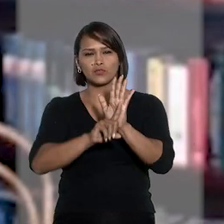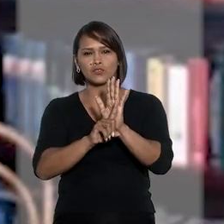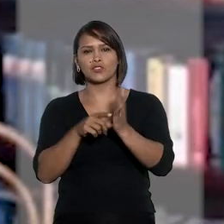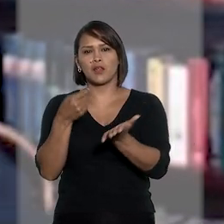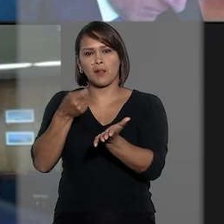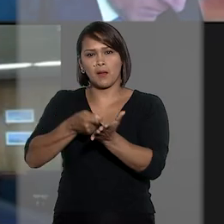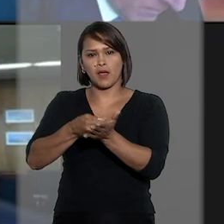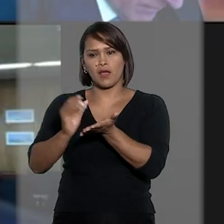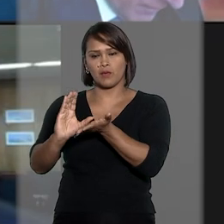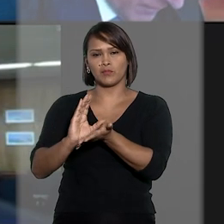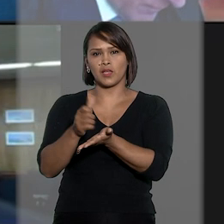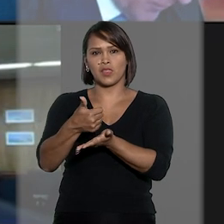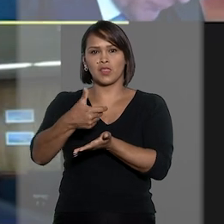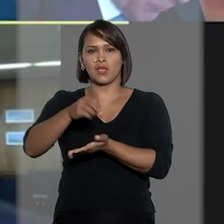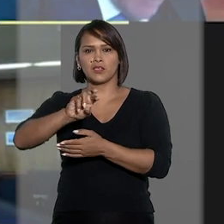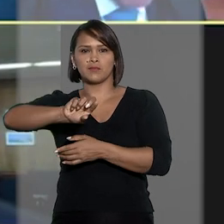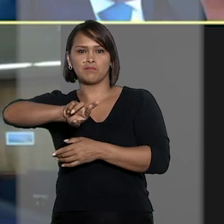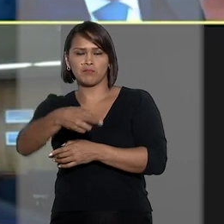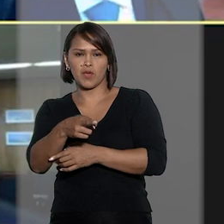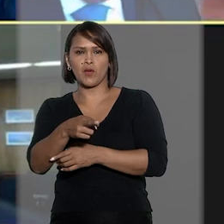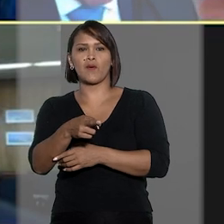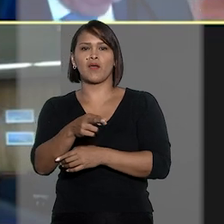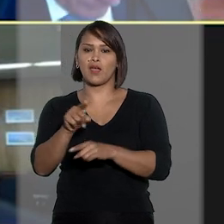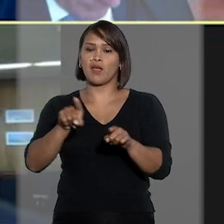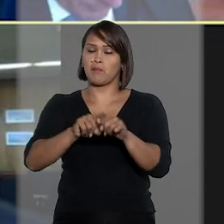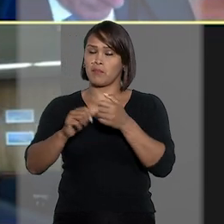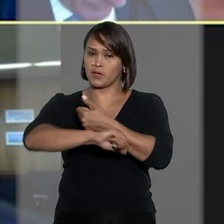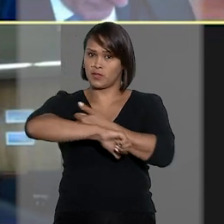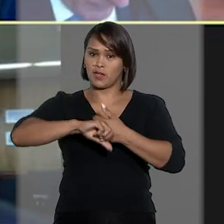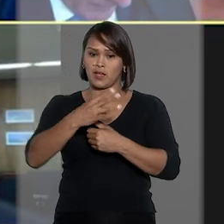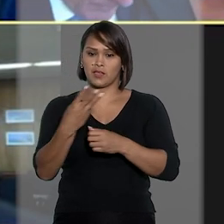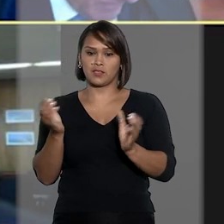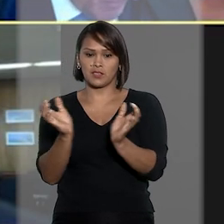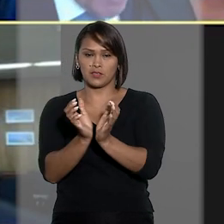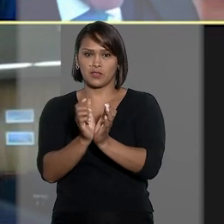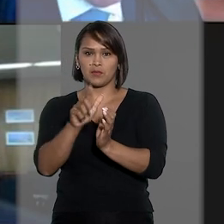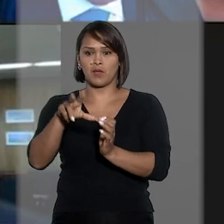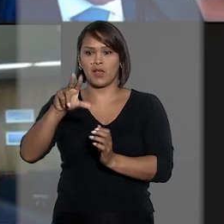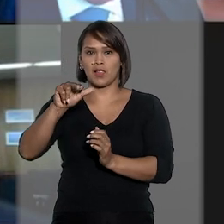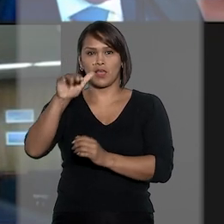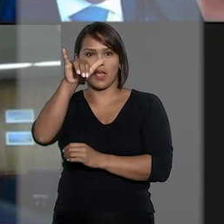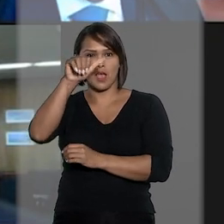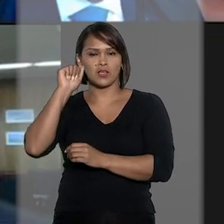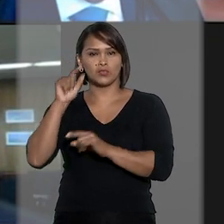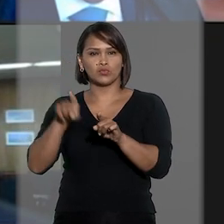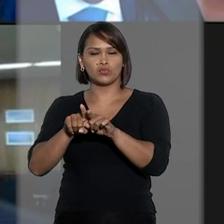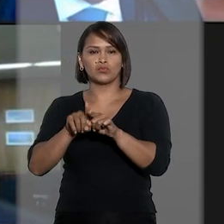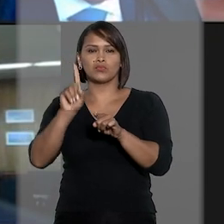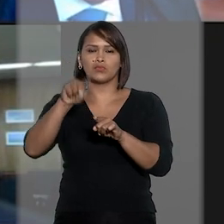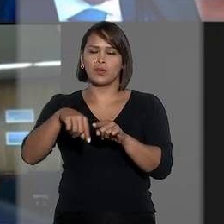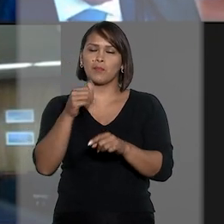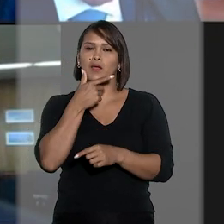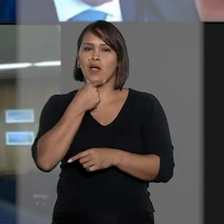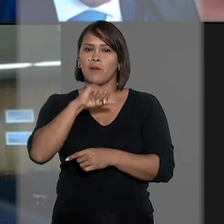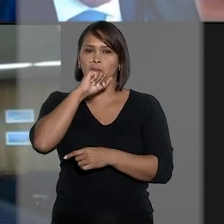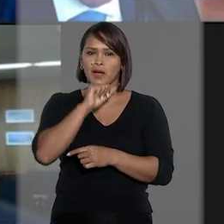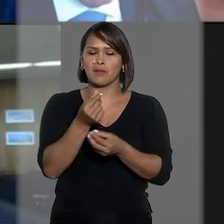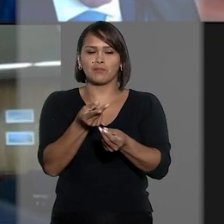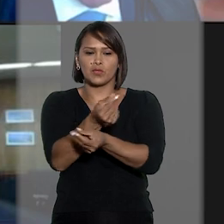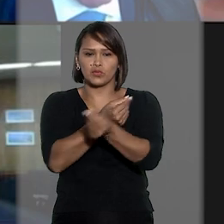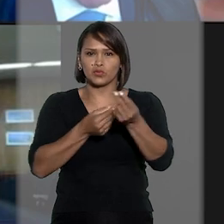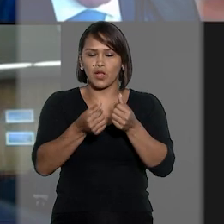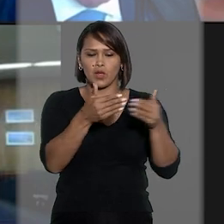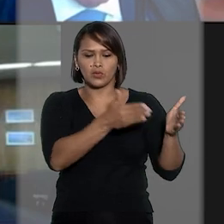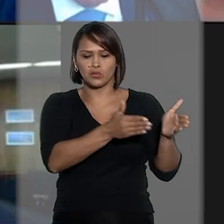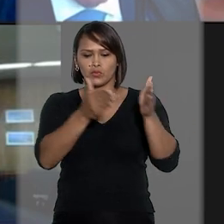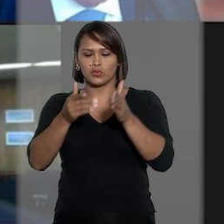indenização. Além de R$ 10 mil por danos morais, a terceira turma condenou a Azul a indenizar o pai do adolescente pelos